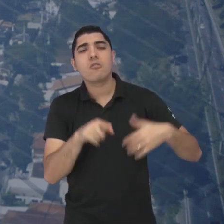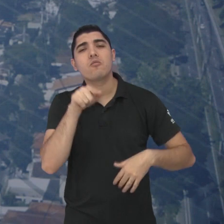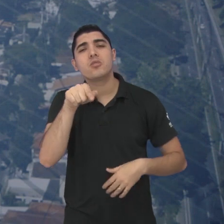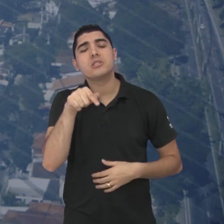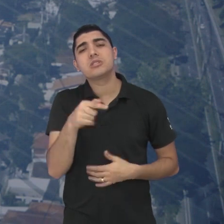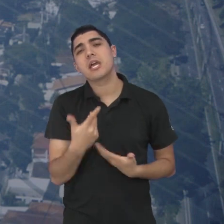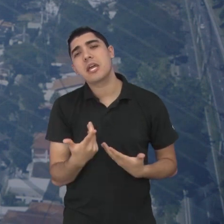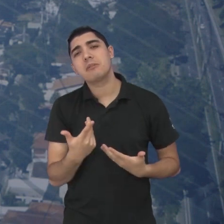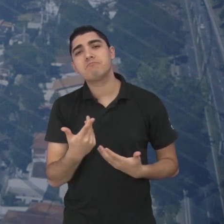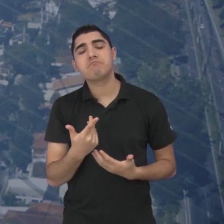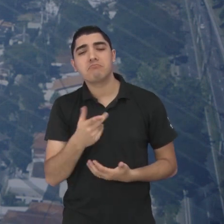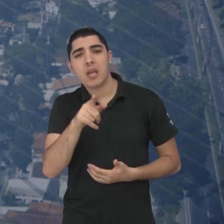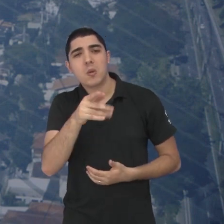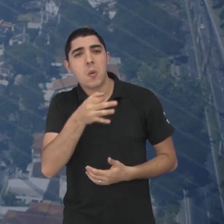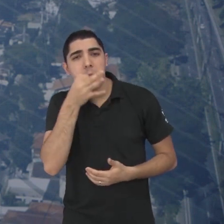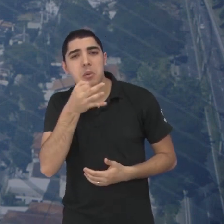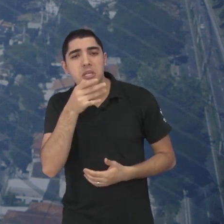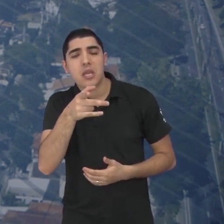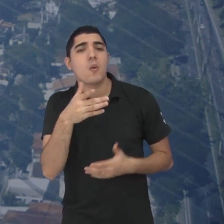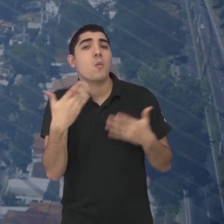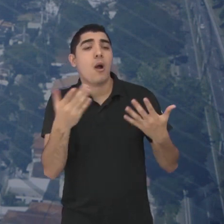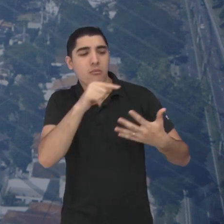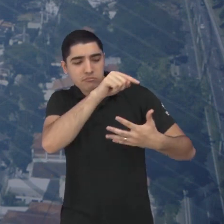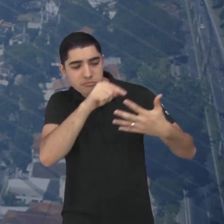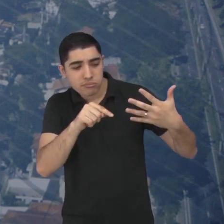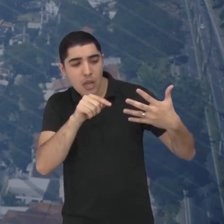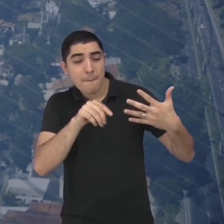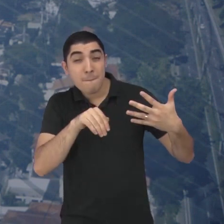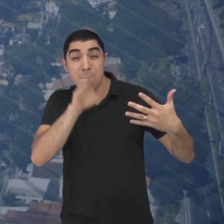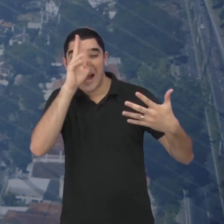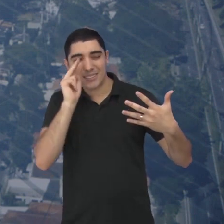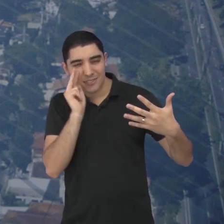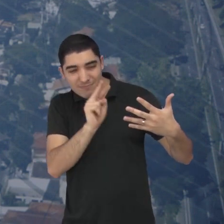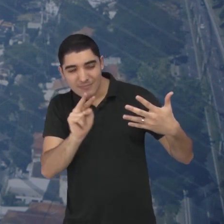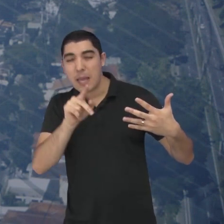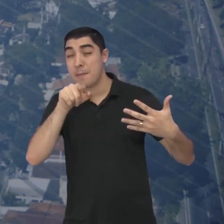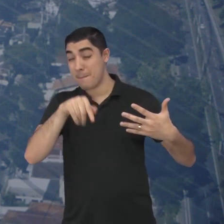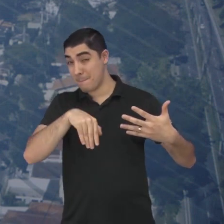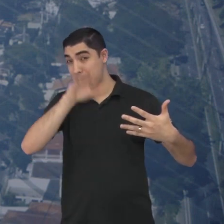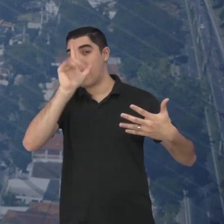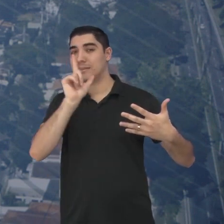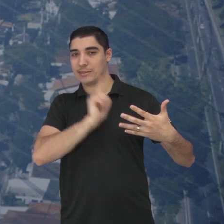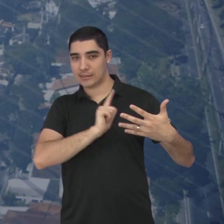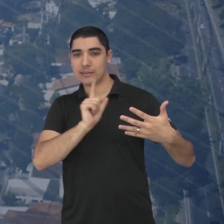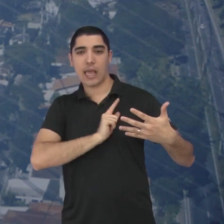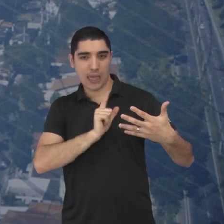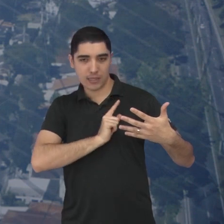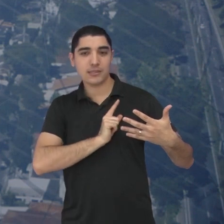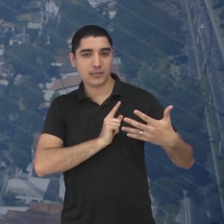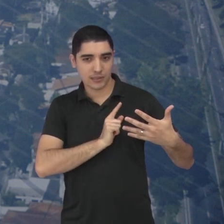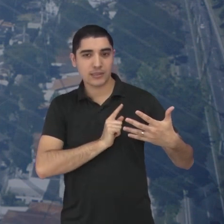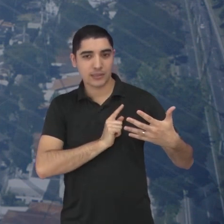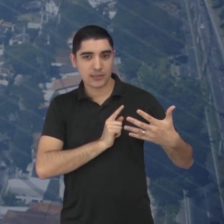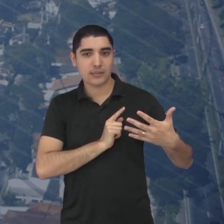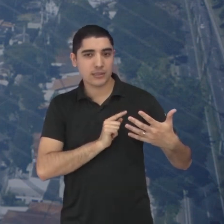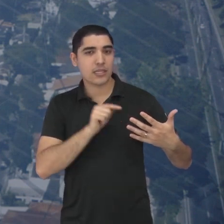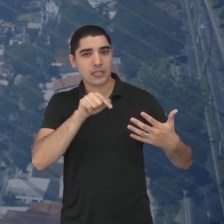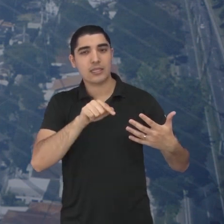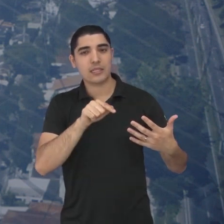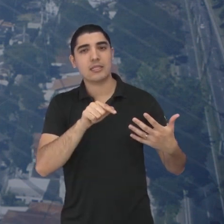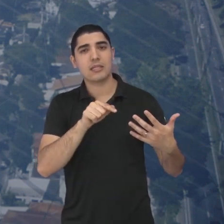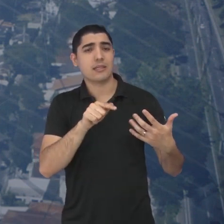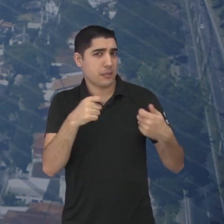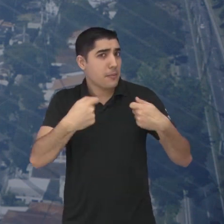que você vê na sua realidade que é o mais comum, né? Todos têm um peso, mínimo que seja, mas vai